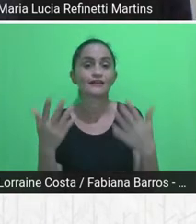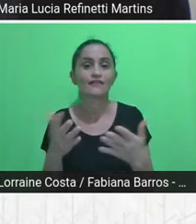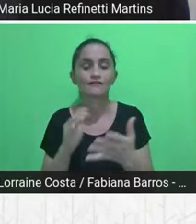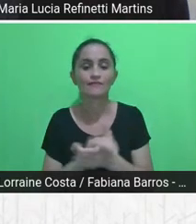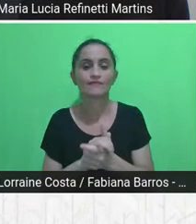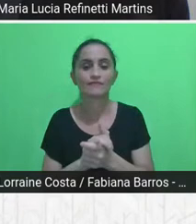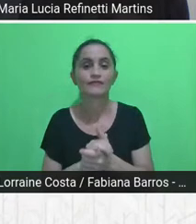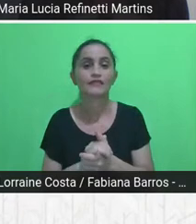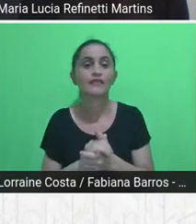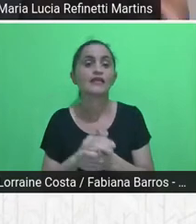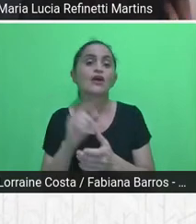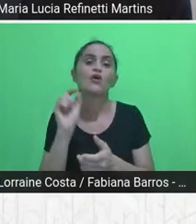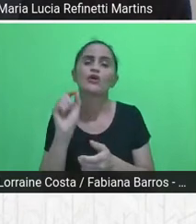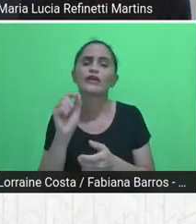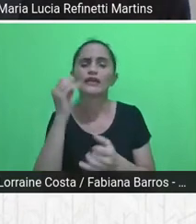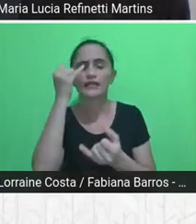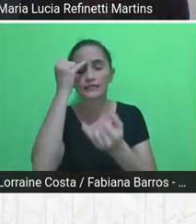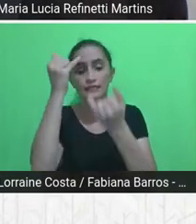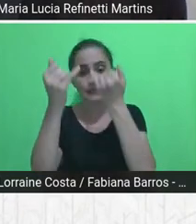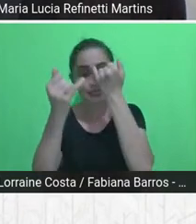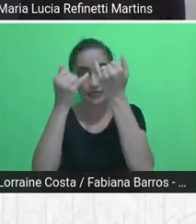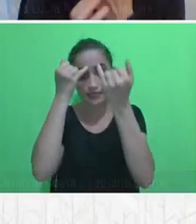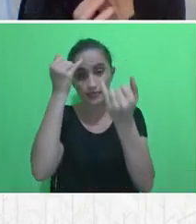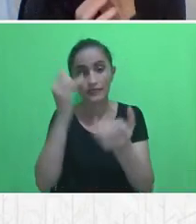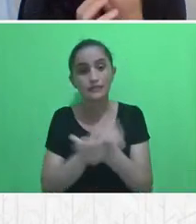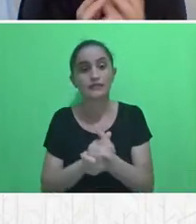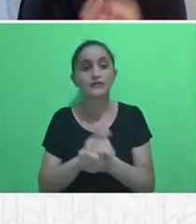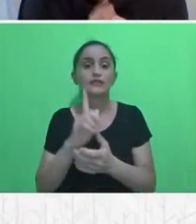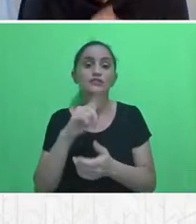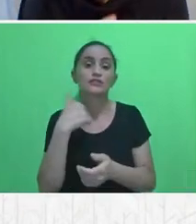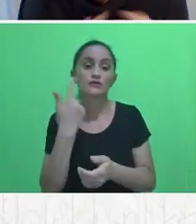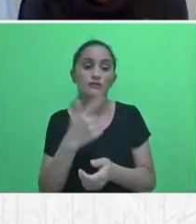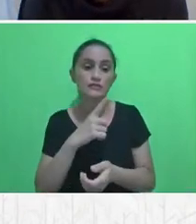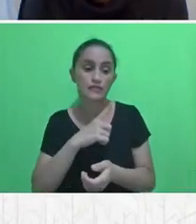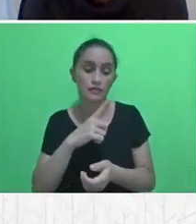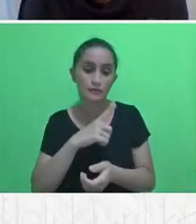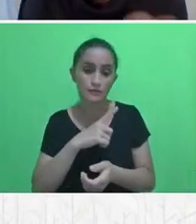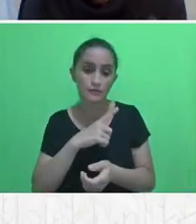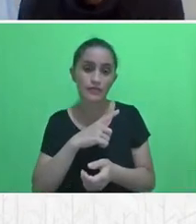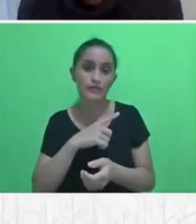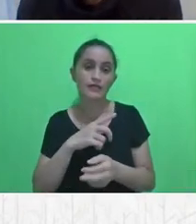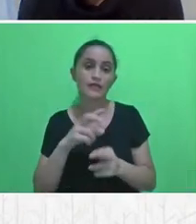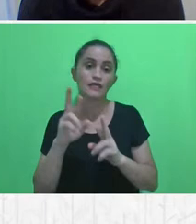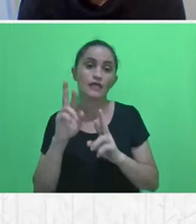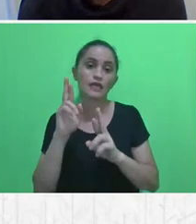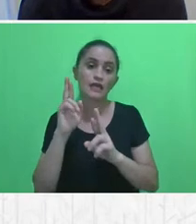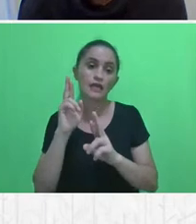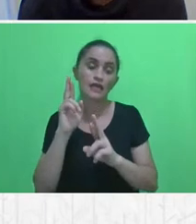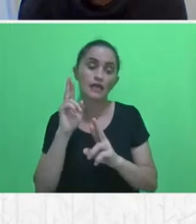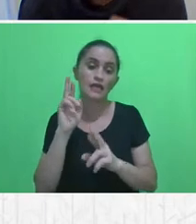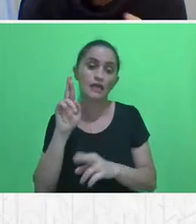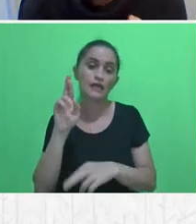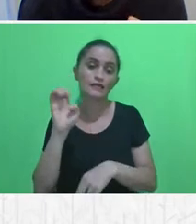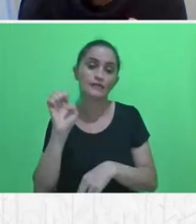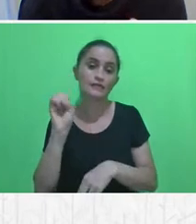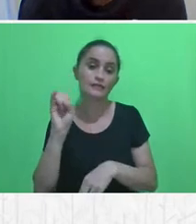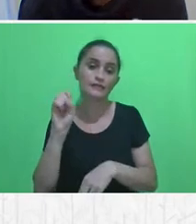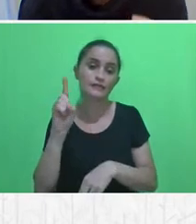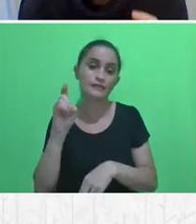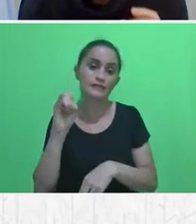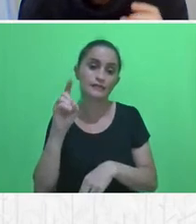é a ideia da residência como um percurso de matrizes, quer dizer, de